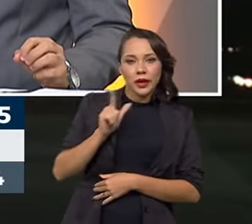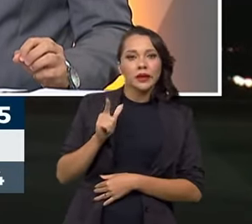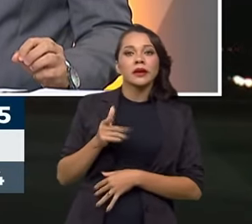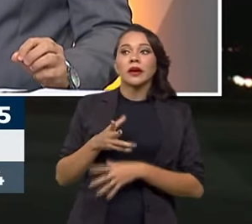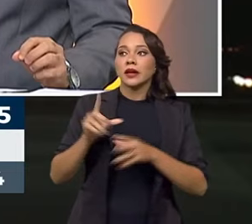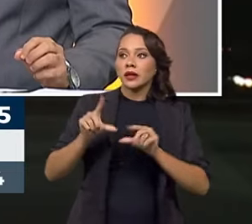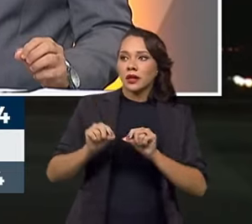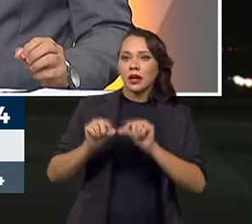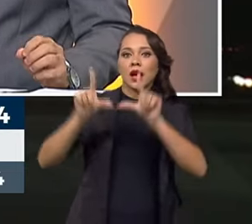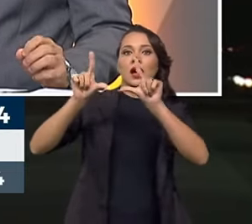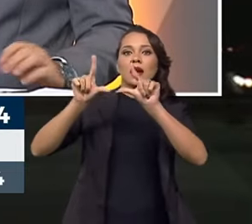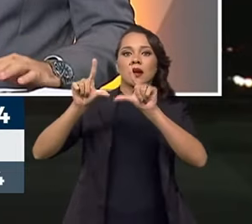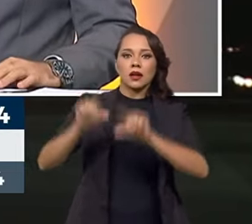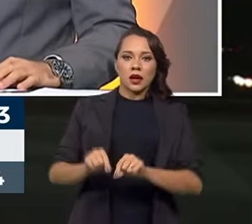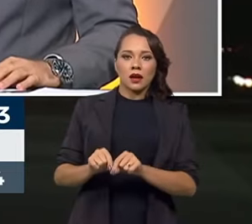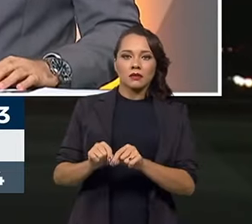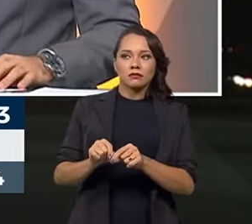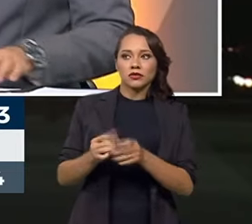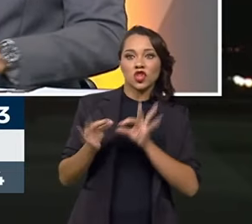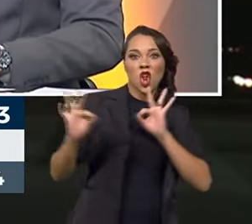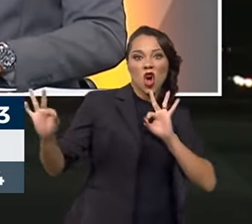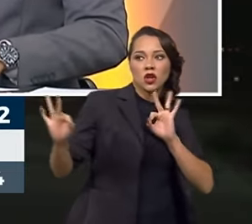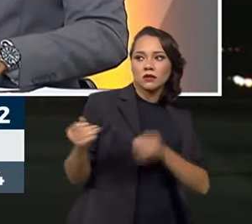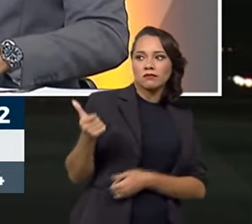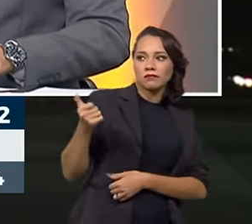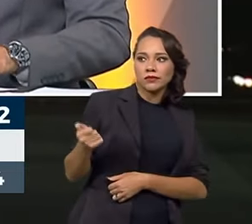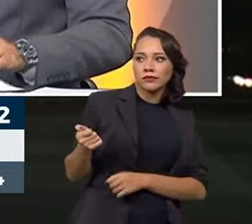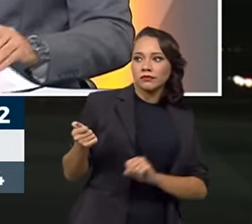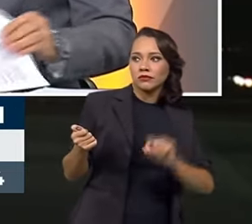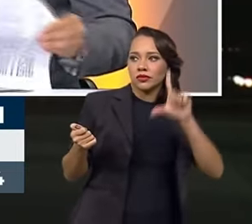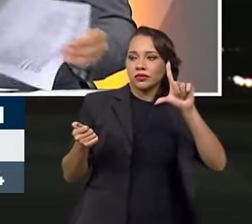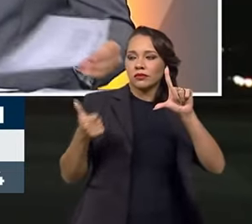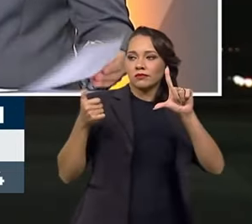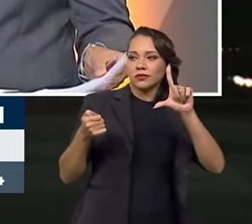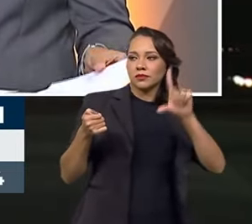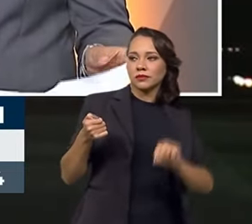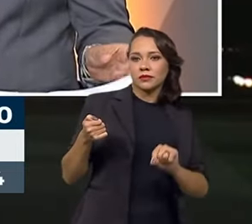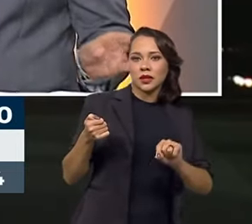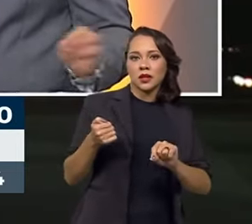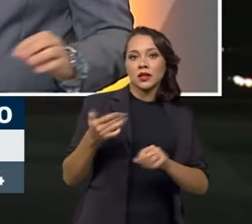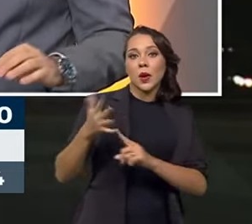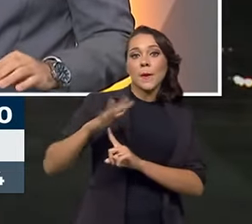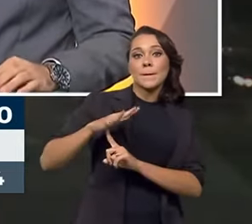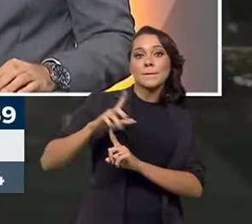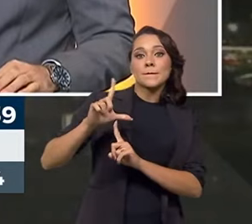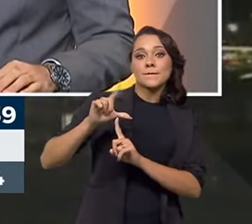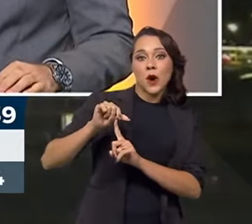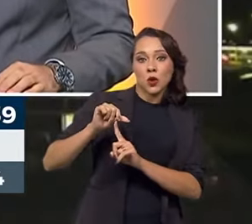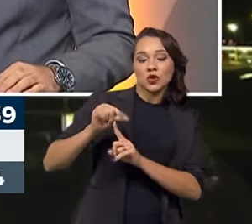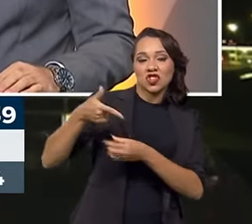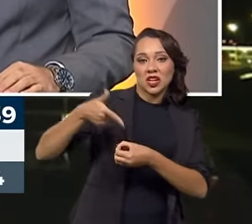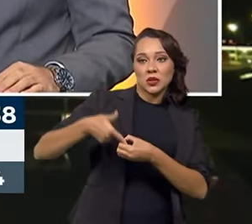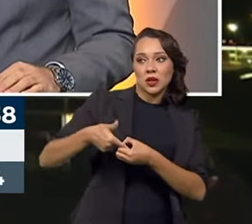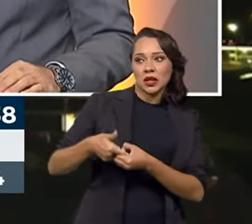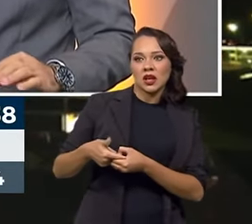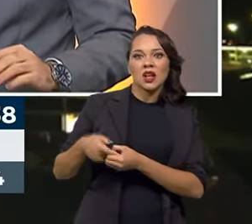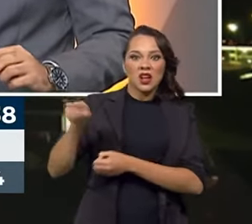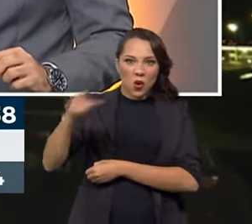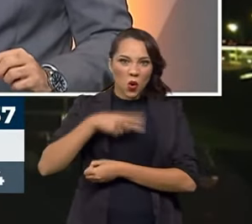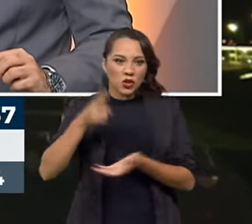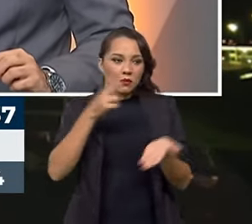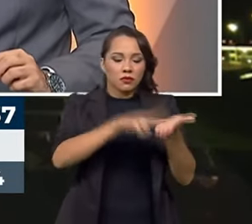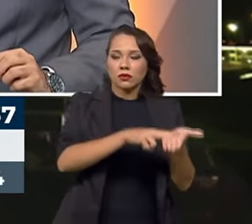e desacionar o controle remoto. Então, batendo uma fiscalização no posto, um posto que esteja de forma irregular simplesmente